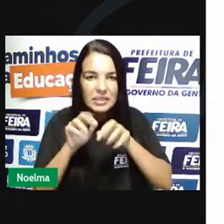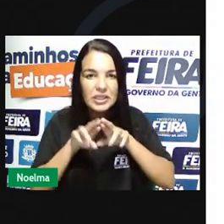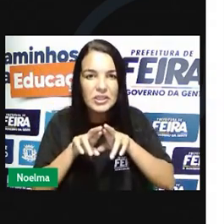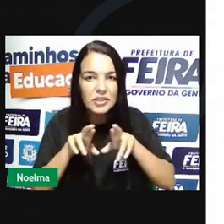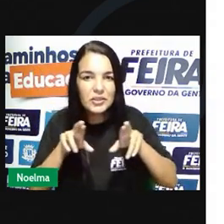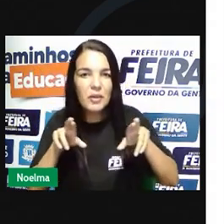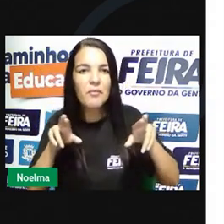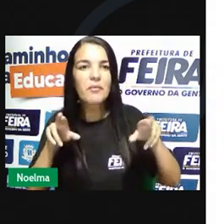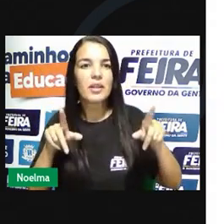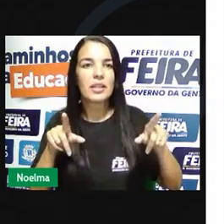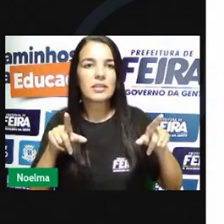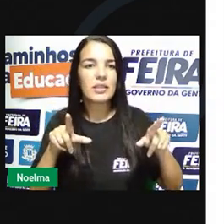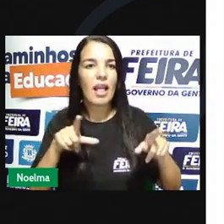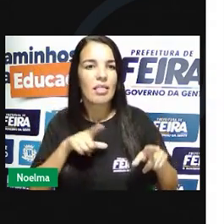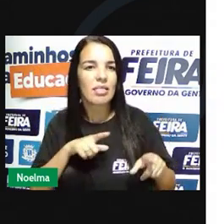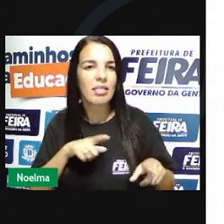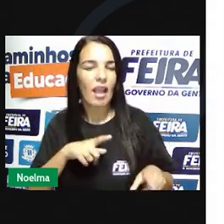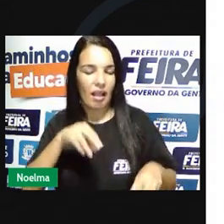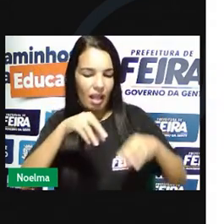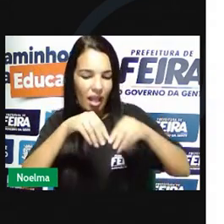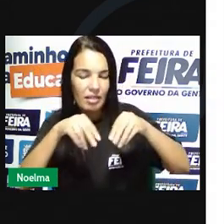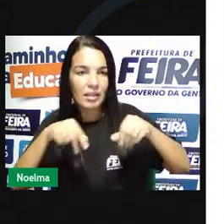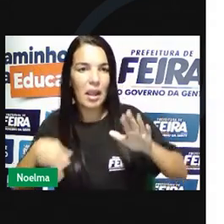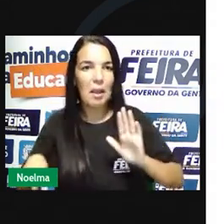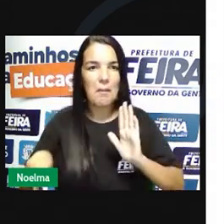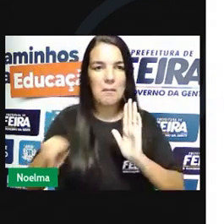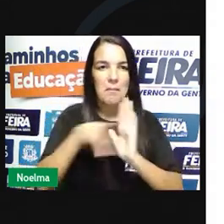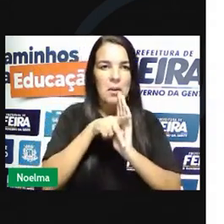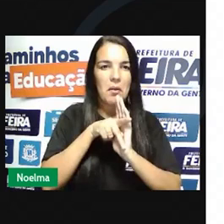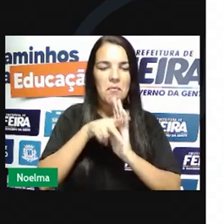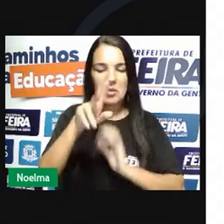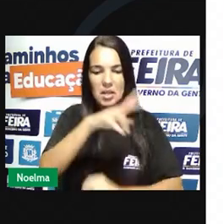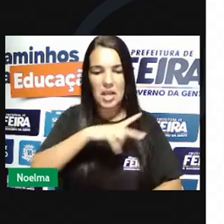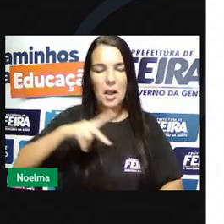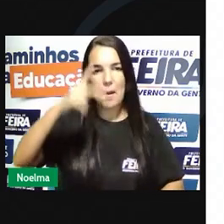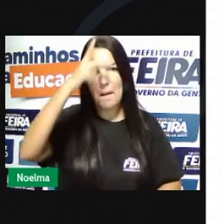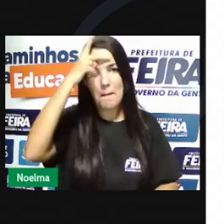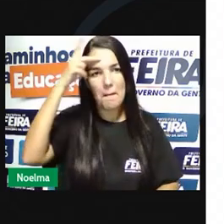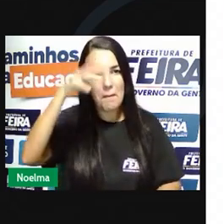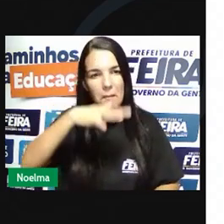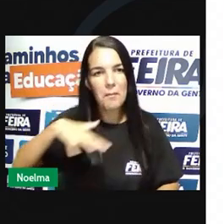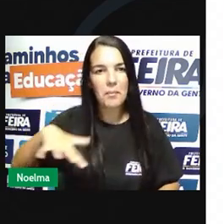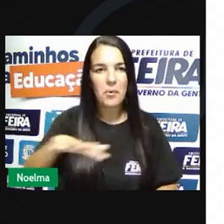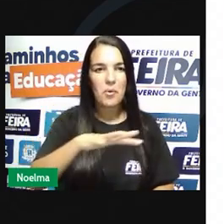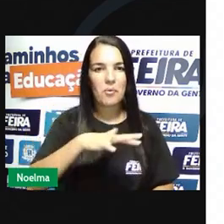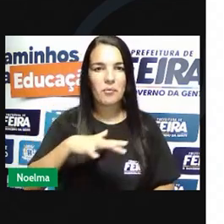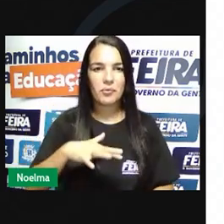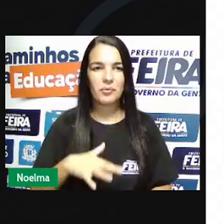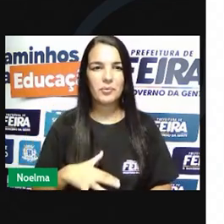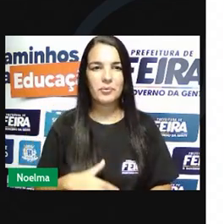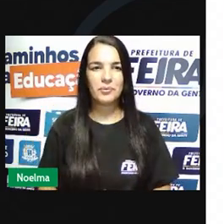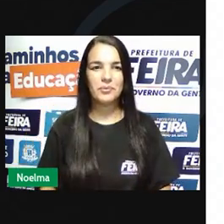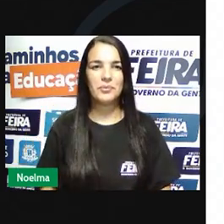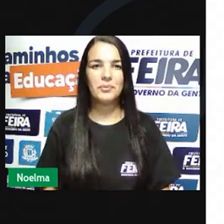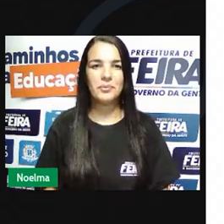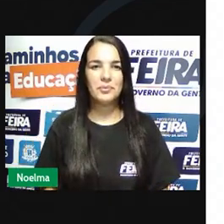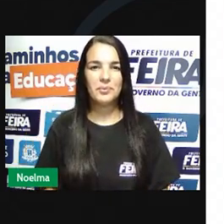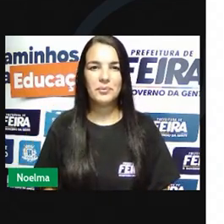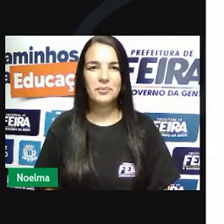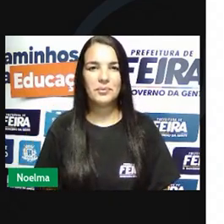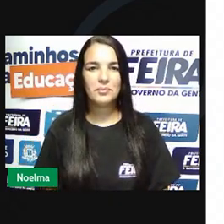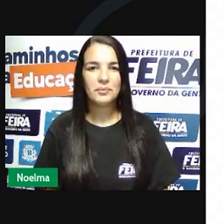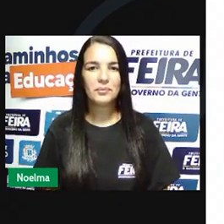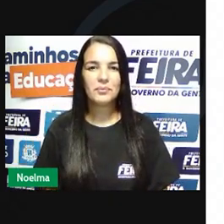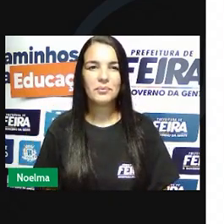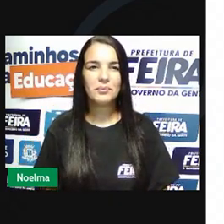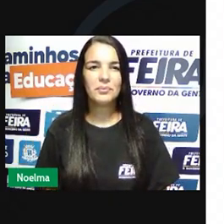em prol a sua terra e ao seu povo fim esta história